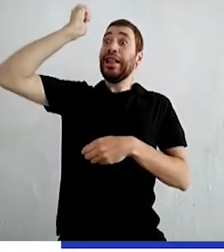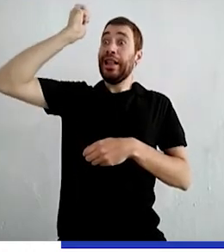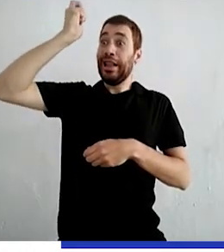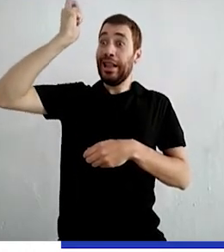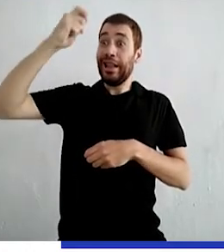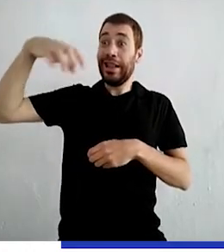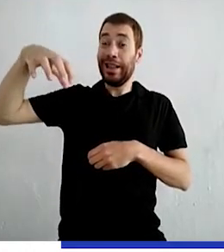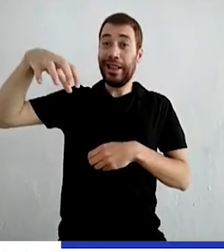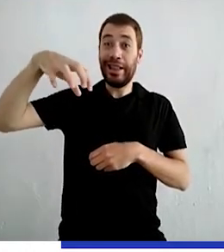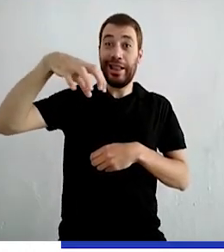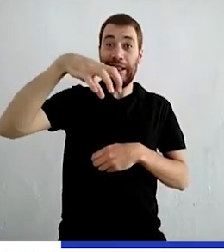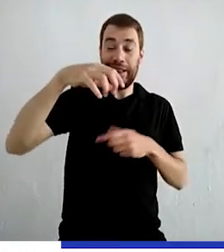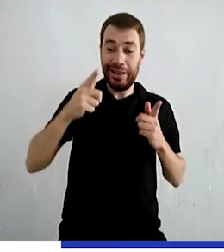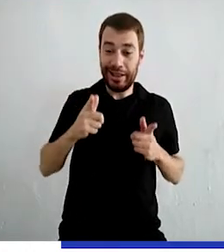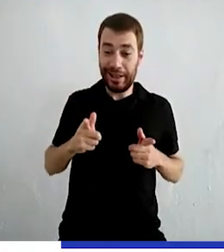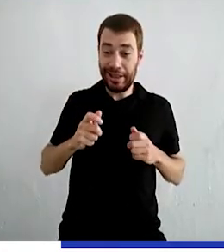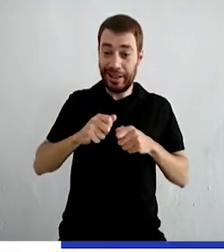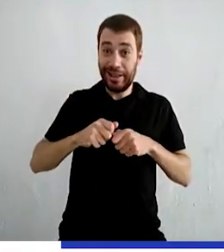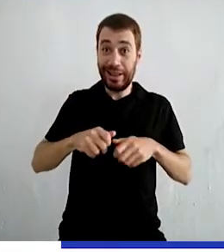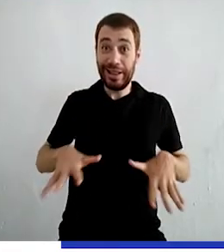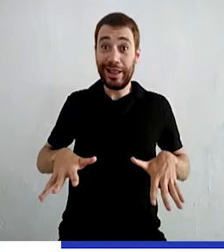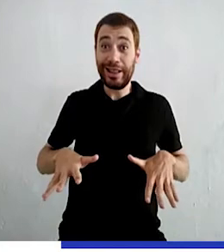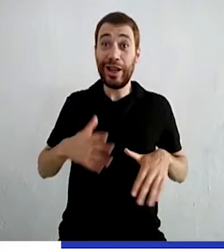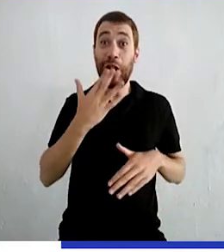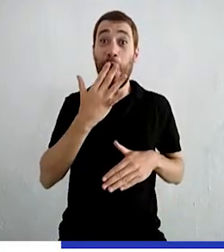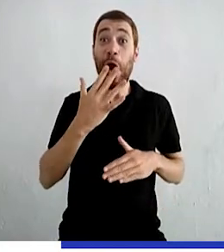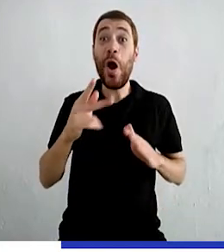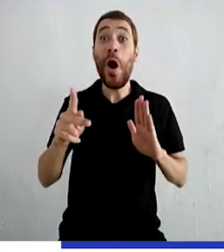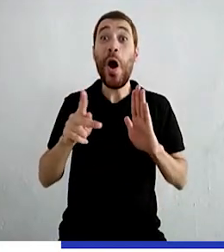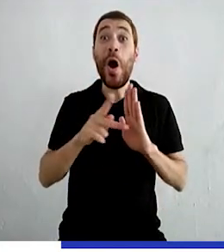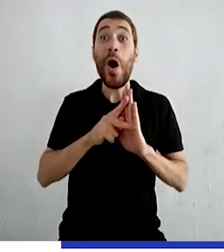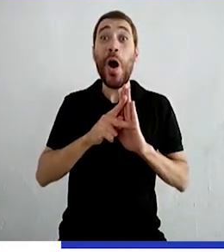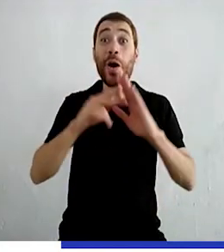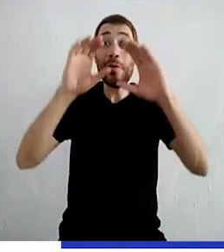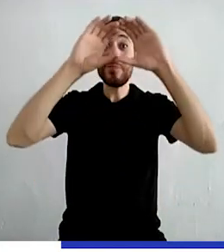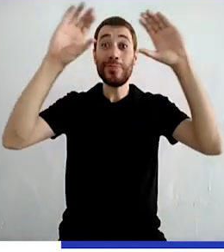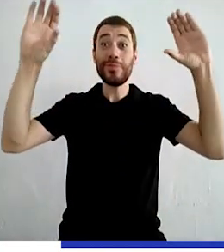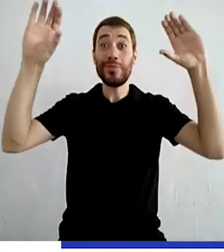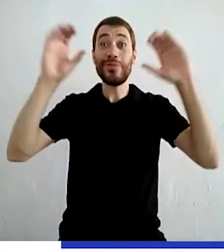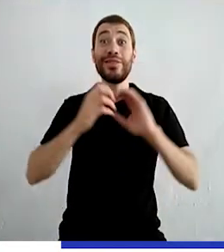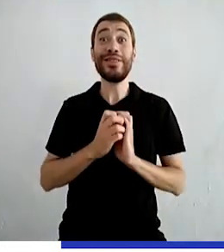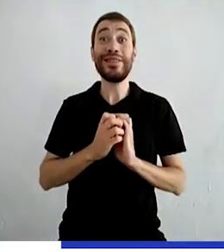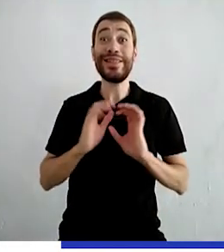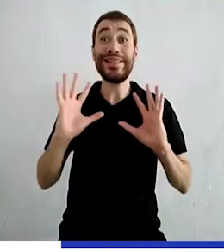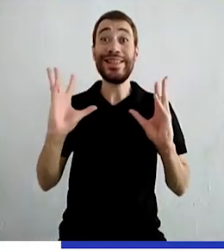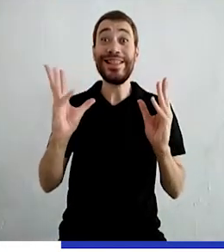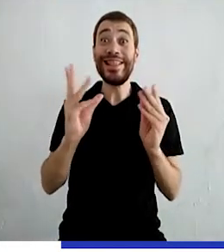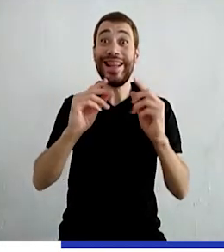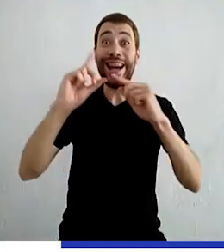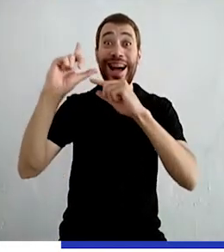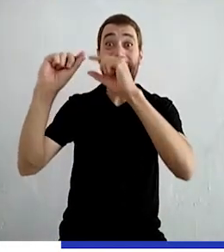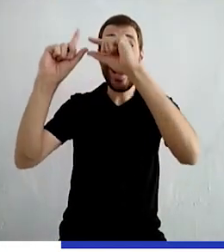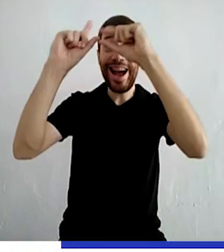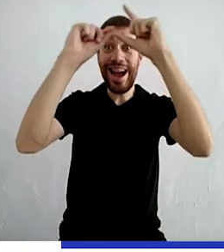carruagem e um vestido da cor do céu com todas as suas